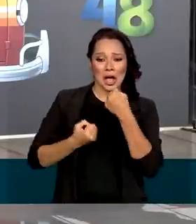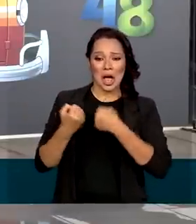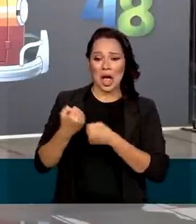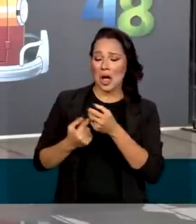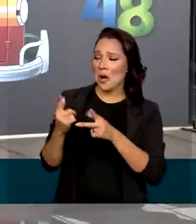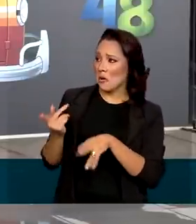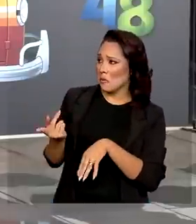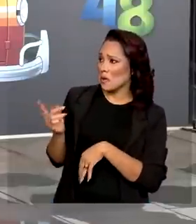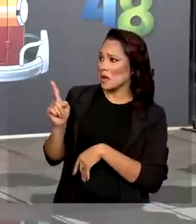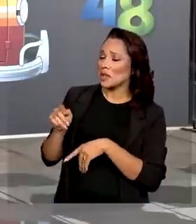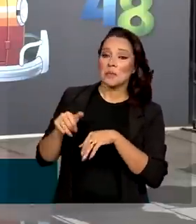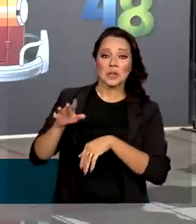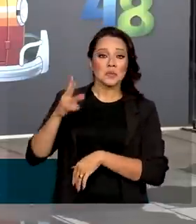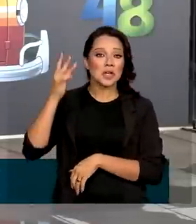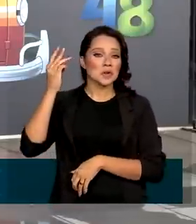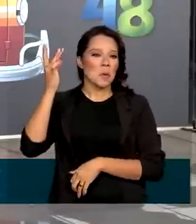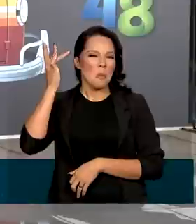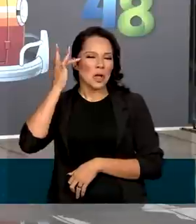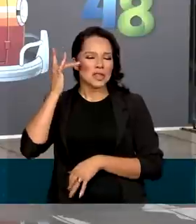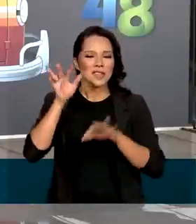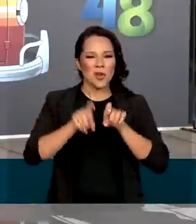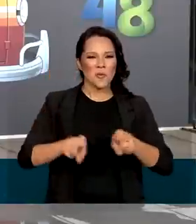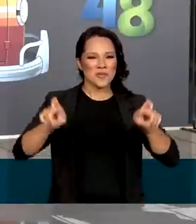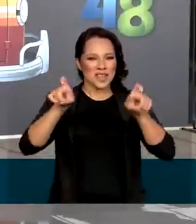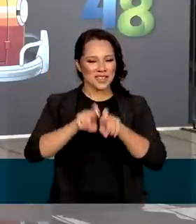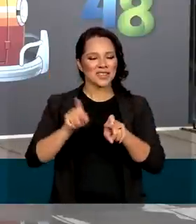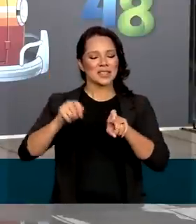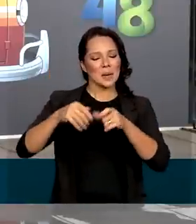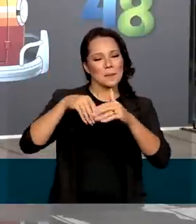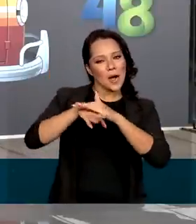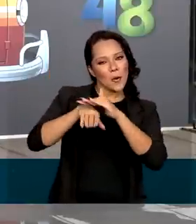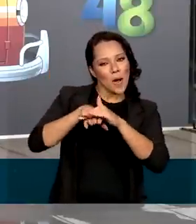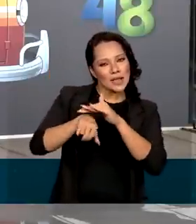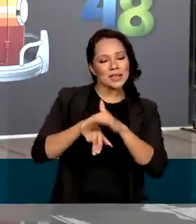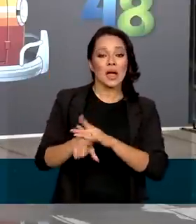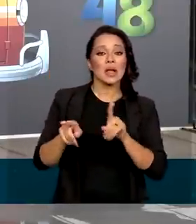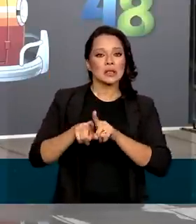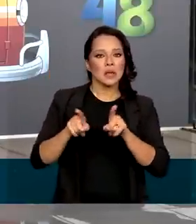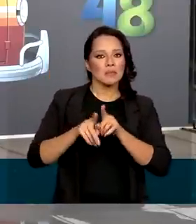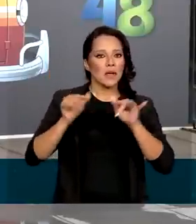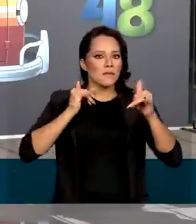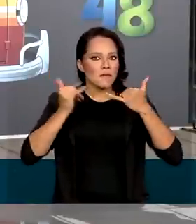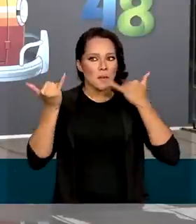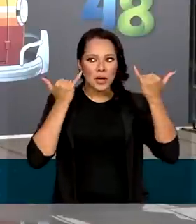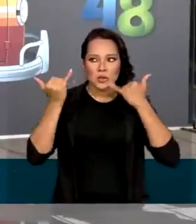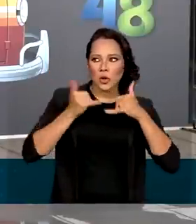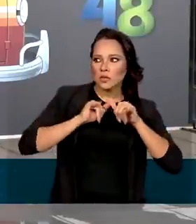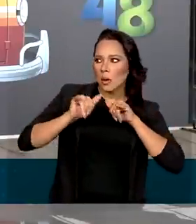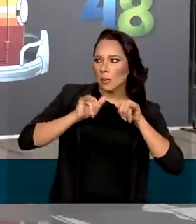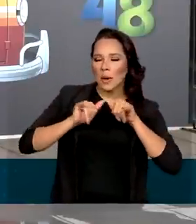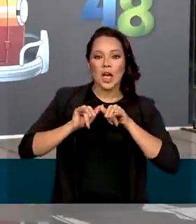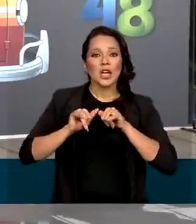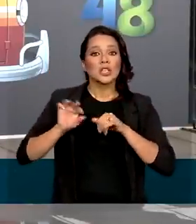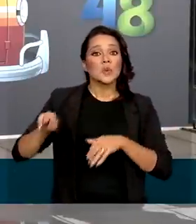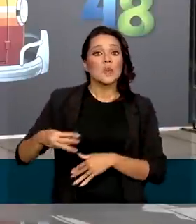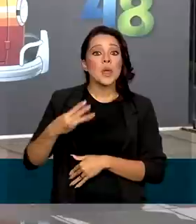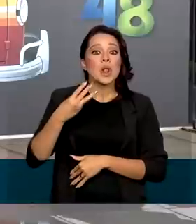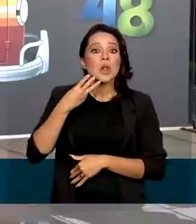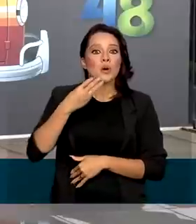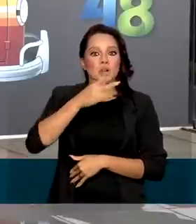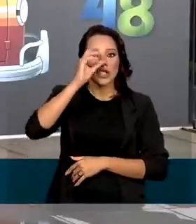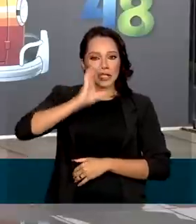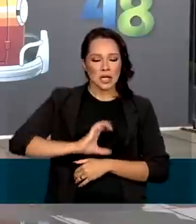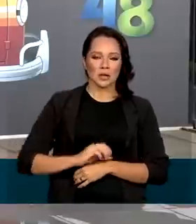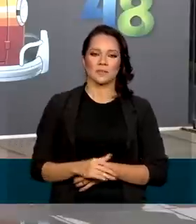modernização com computadores capazes de armazenar e processar informações de milhões de cidadãos.